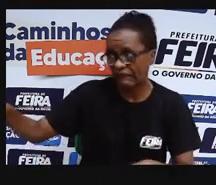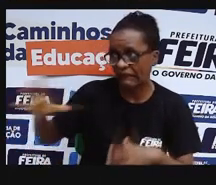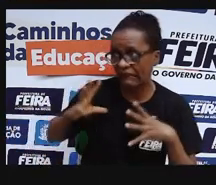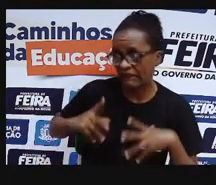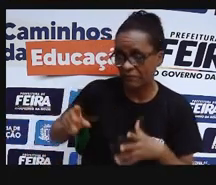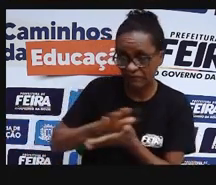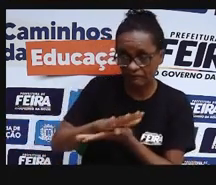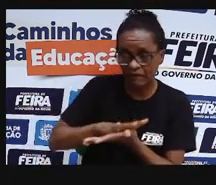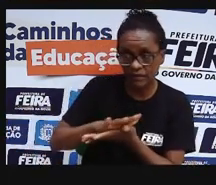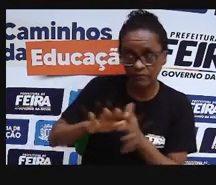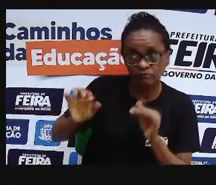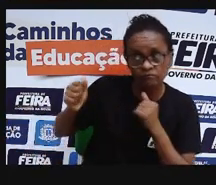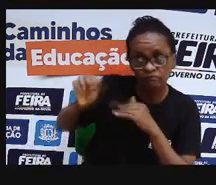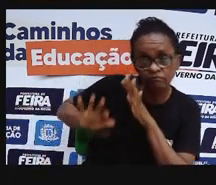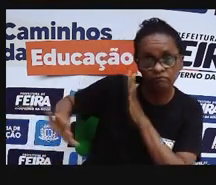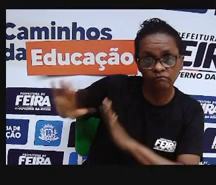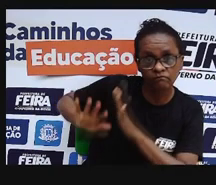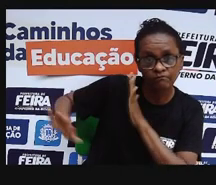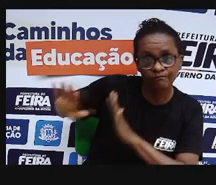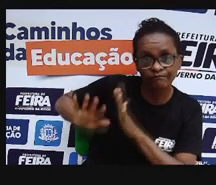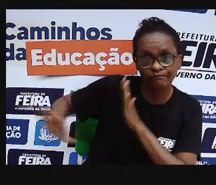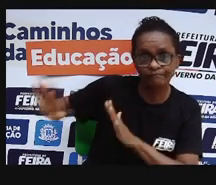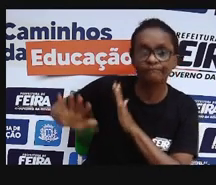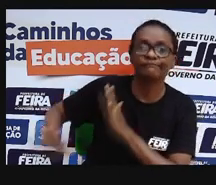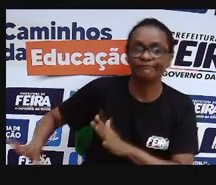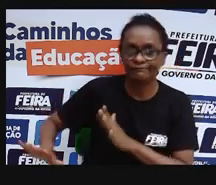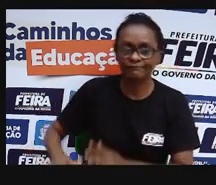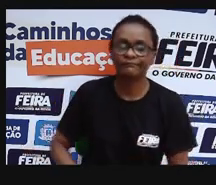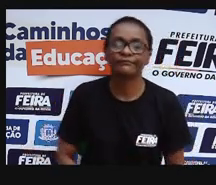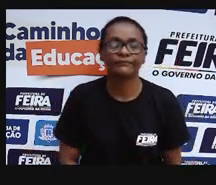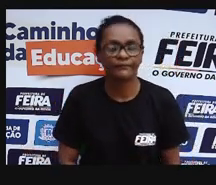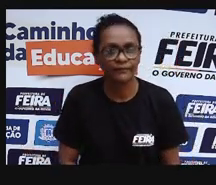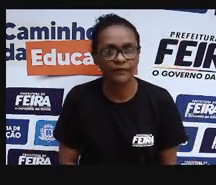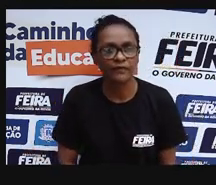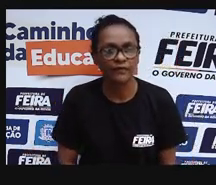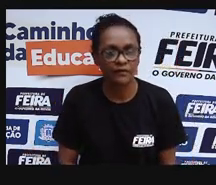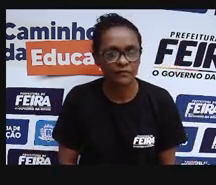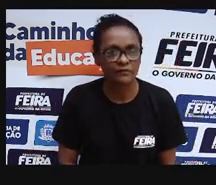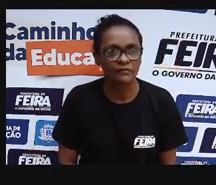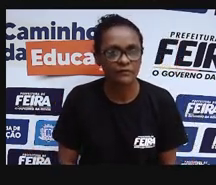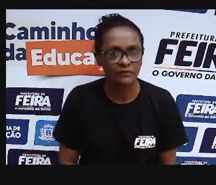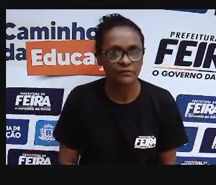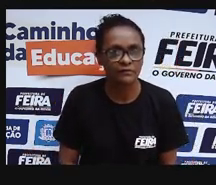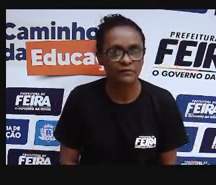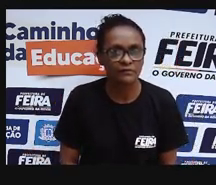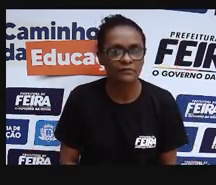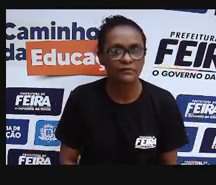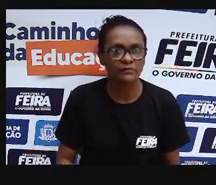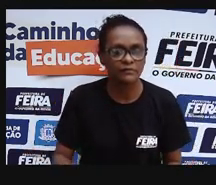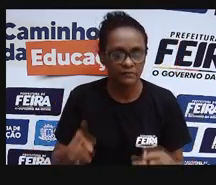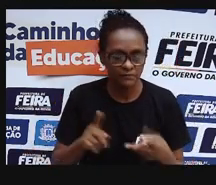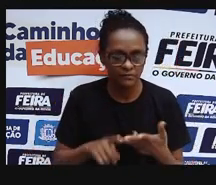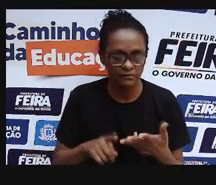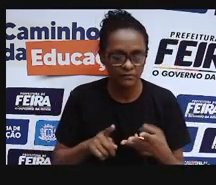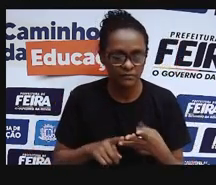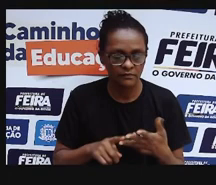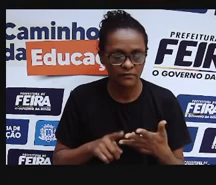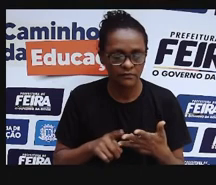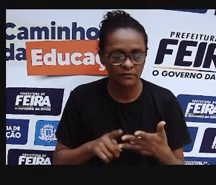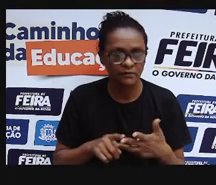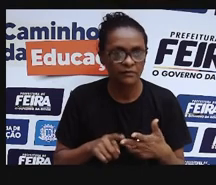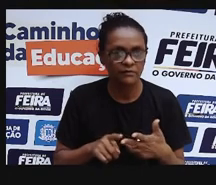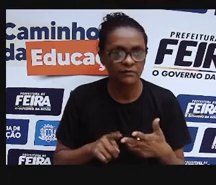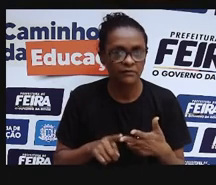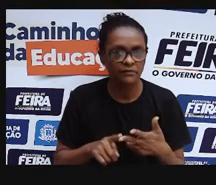está seguro ou não, né, E uma terceira medida preventiva que a gente precisa